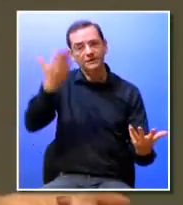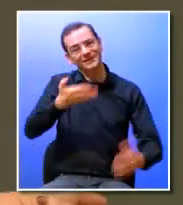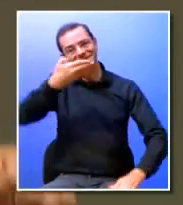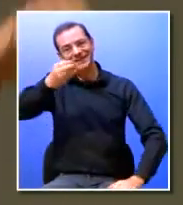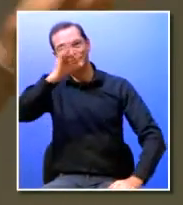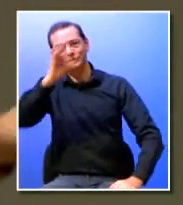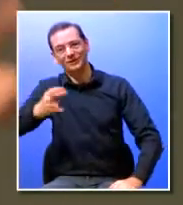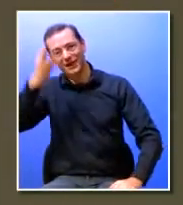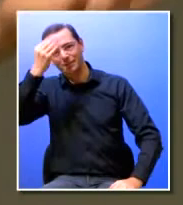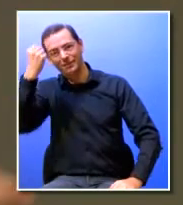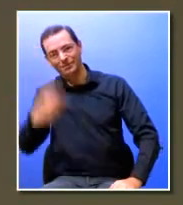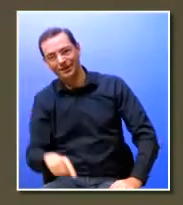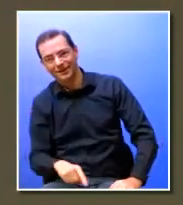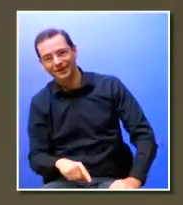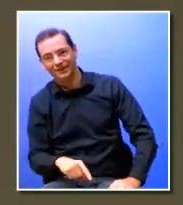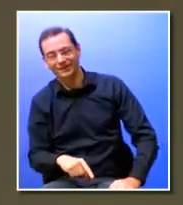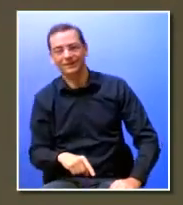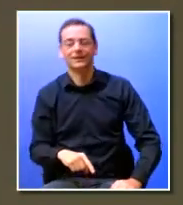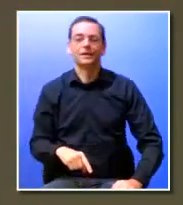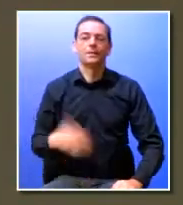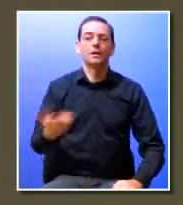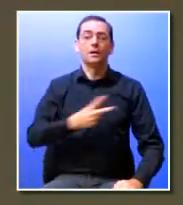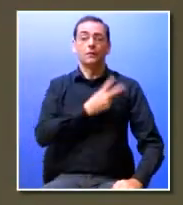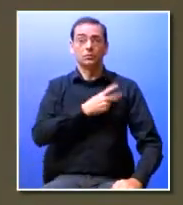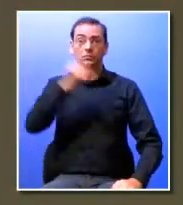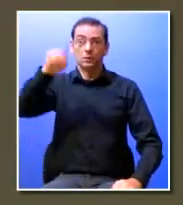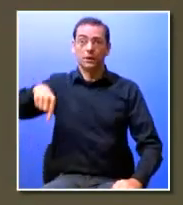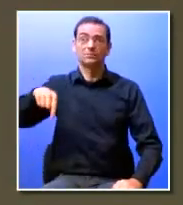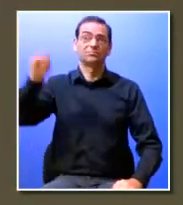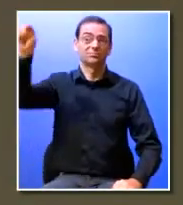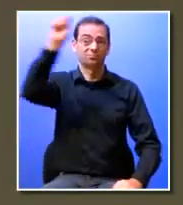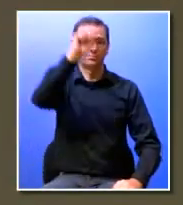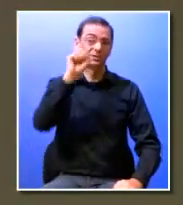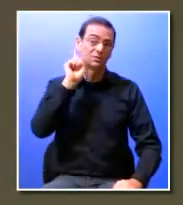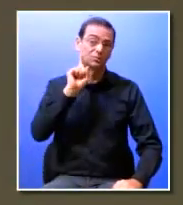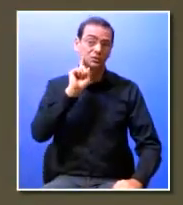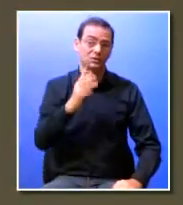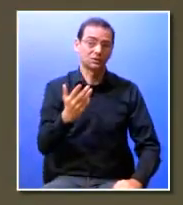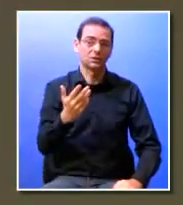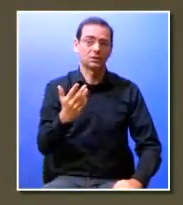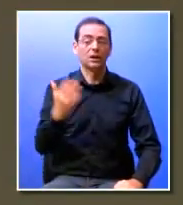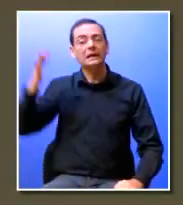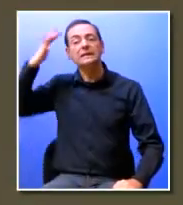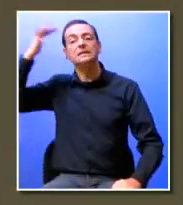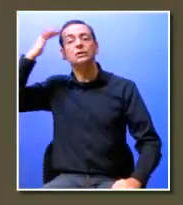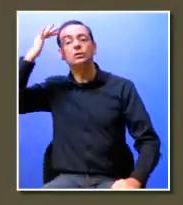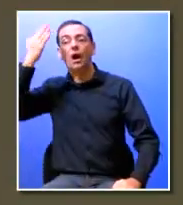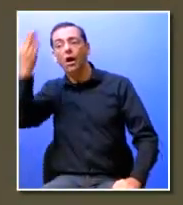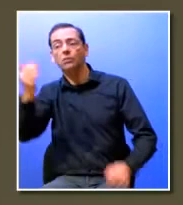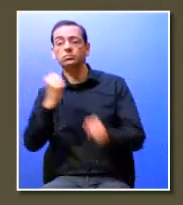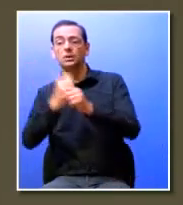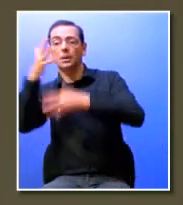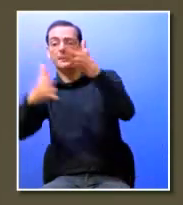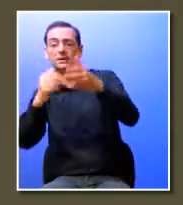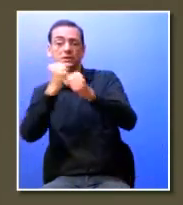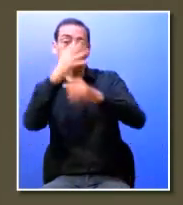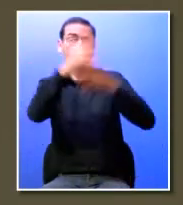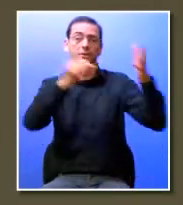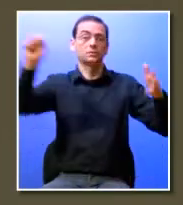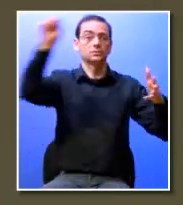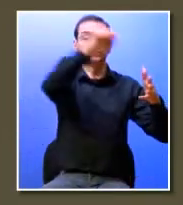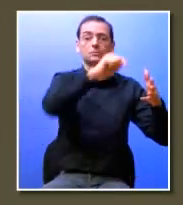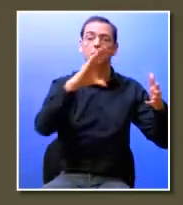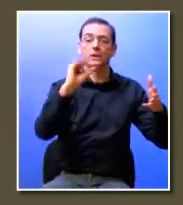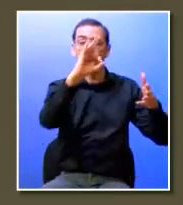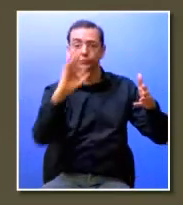exista nas faculdades porque já vimos que existem com estas pontos todas e também não existe que a teoria também não existe nas empresas porque como eu estou a dizer também há o 10